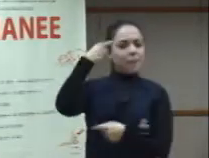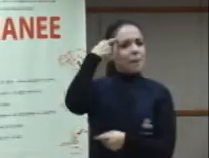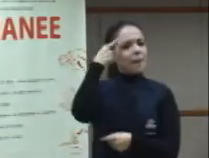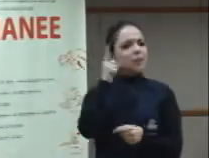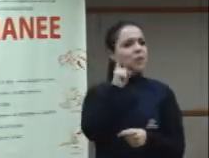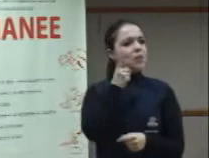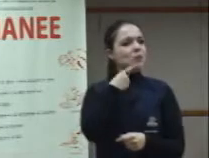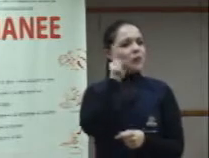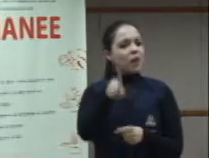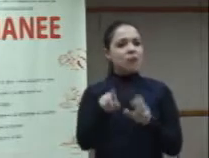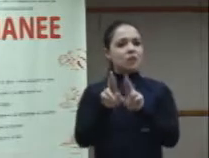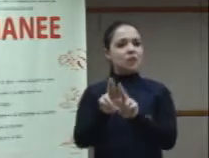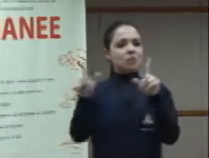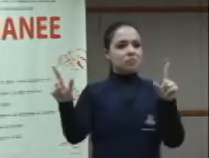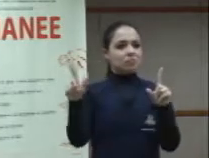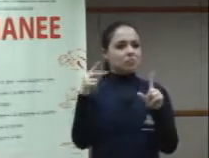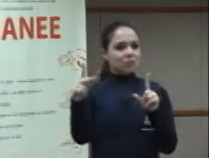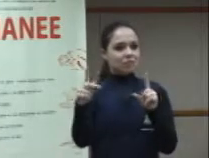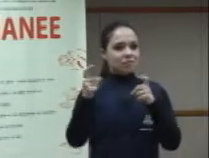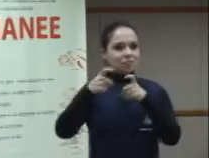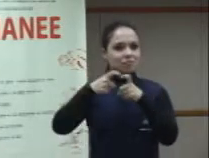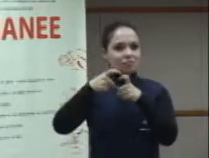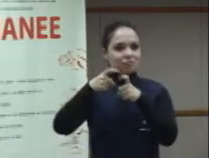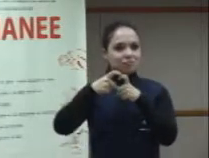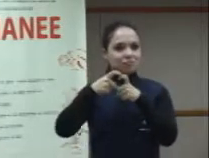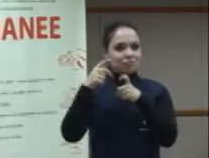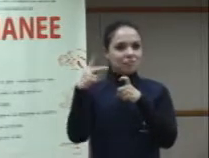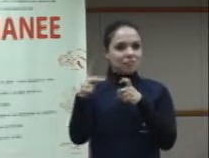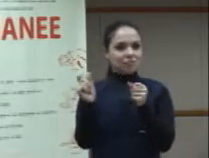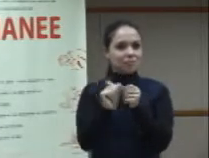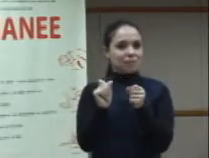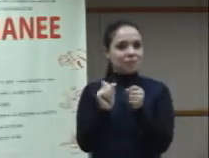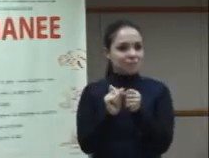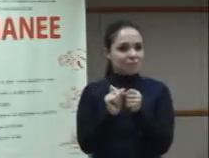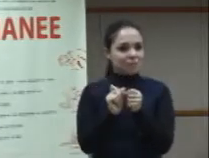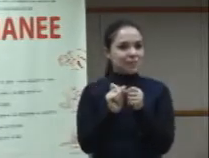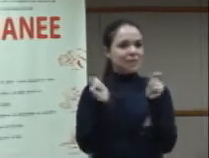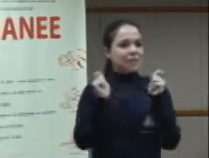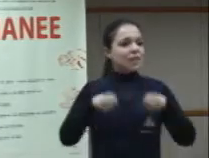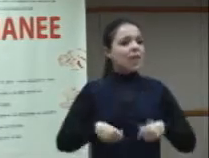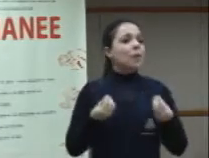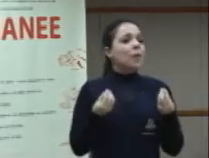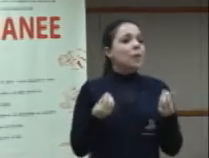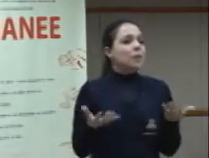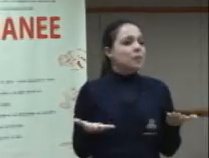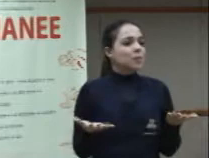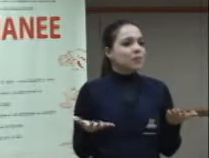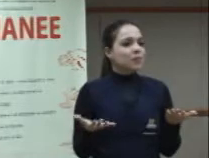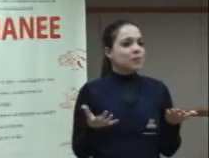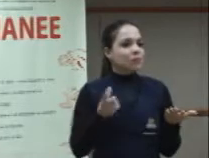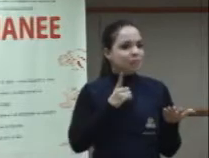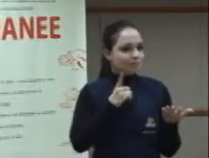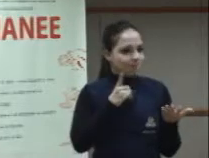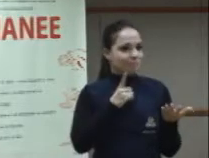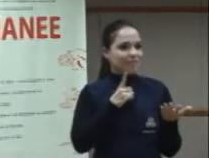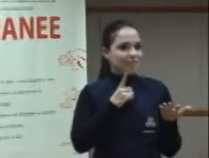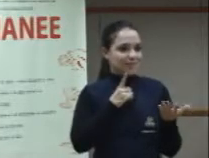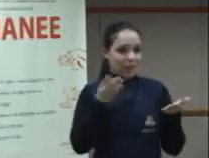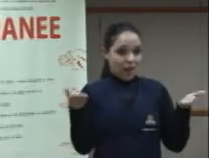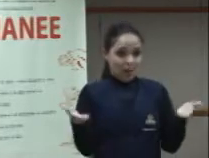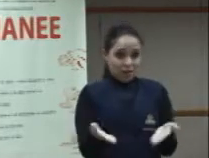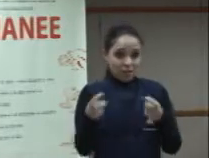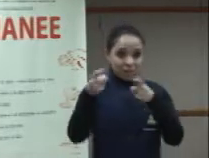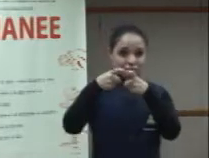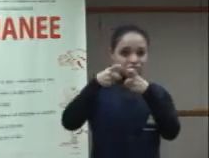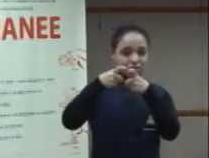visto como uma diferença a visão clínico-terapêutica graças a Deus já caiu por terra quer dizer caiu em tese